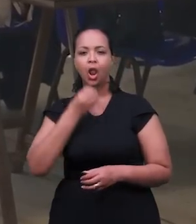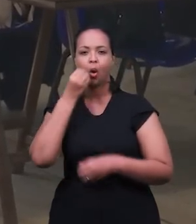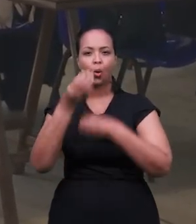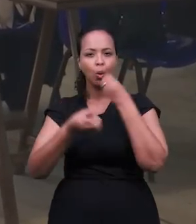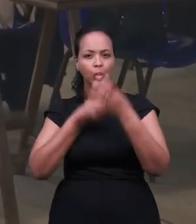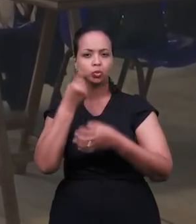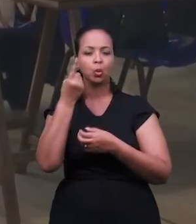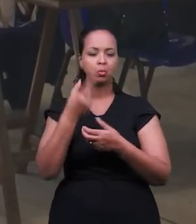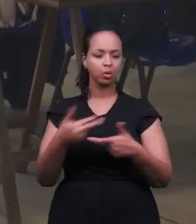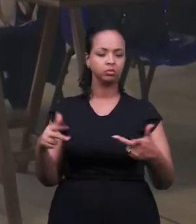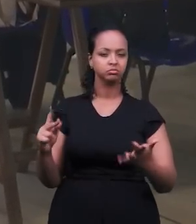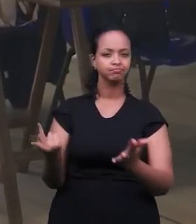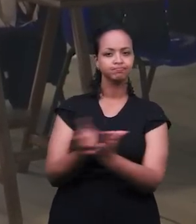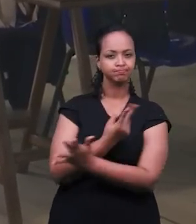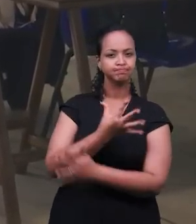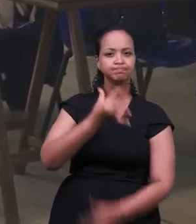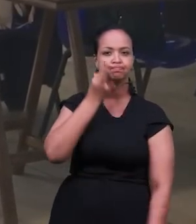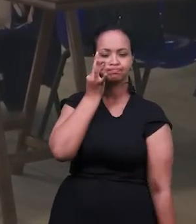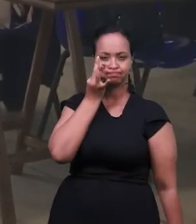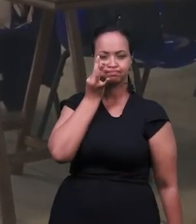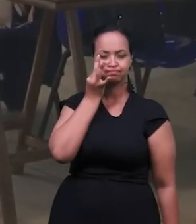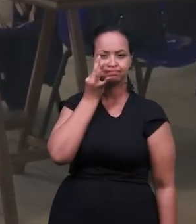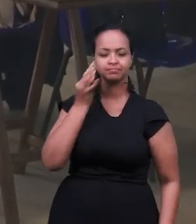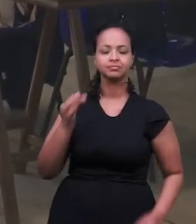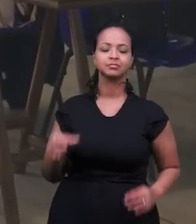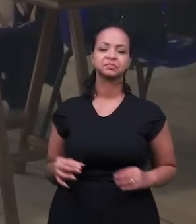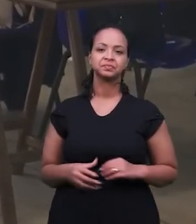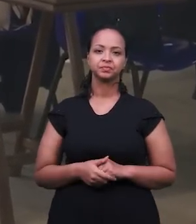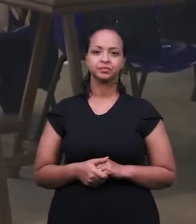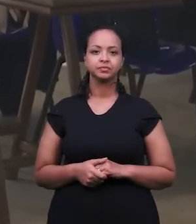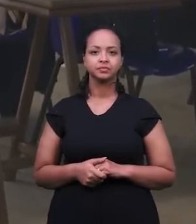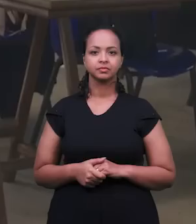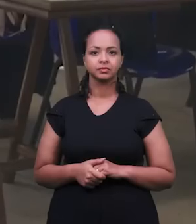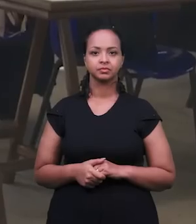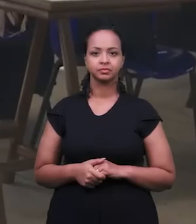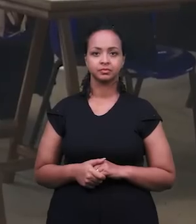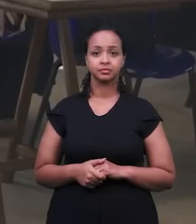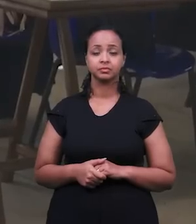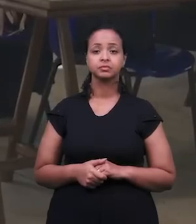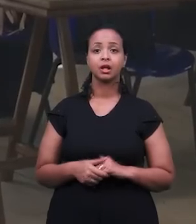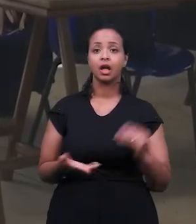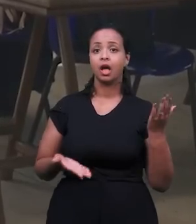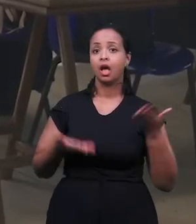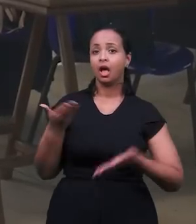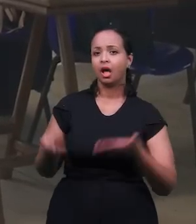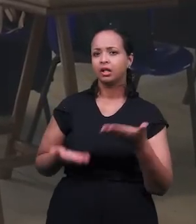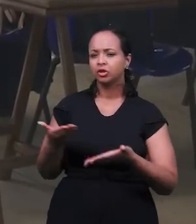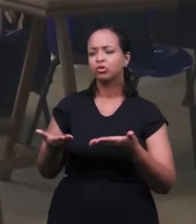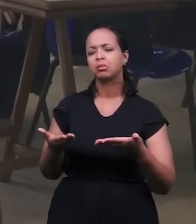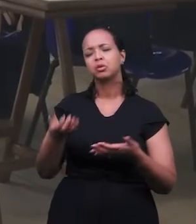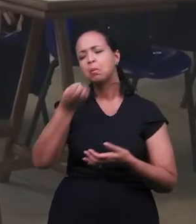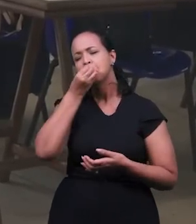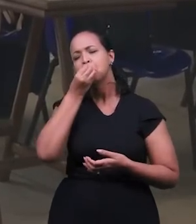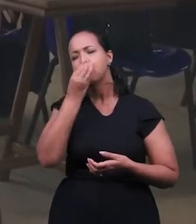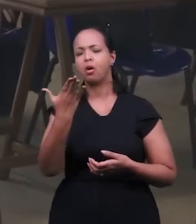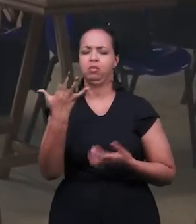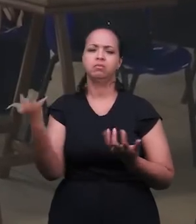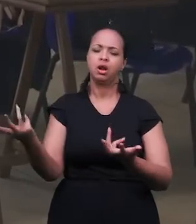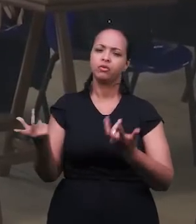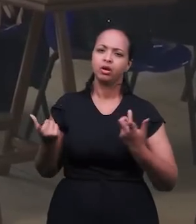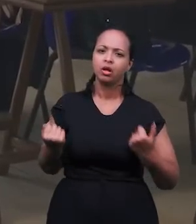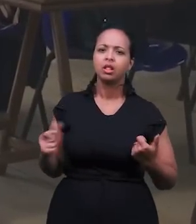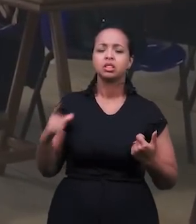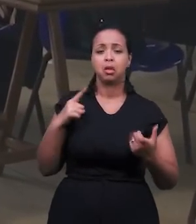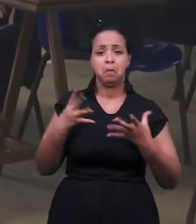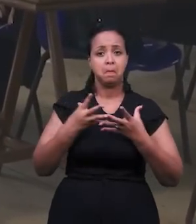contou um dos casos que pôde presenciar durante esse importante trabalho. Os atendimentos estão sendo muito produtivos.